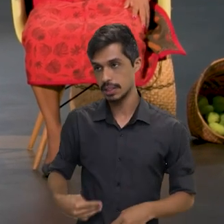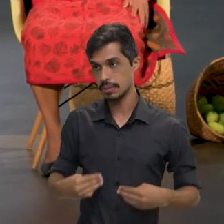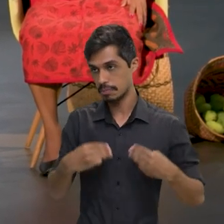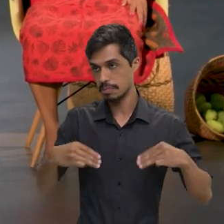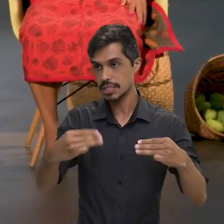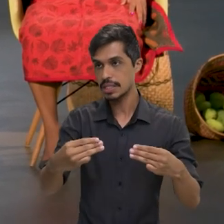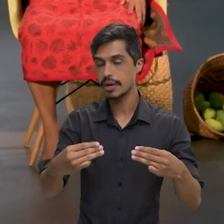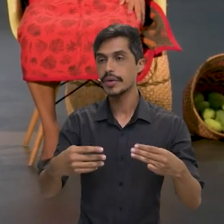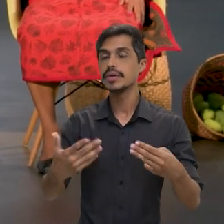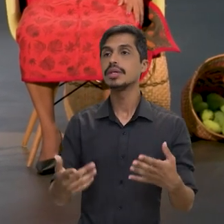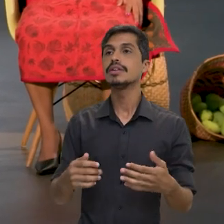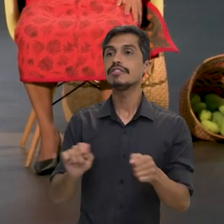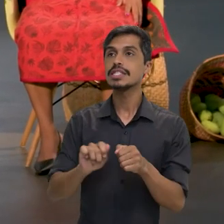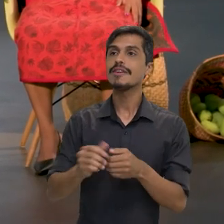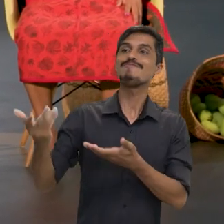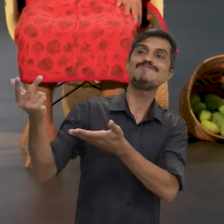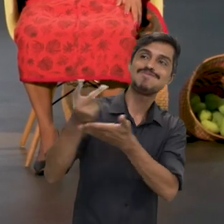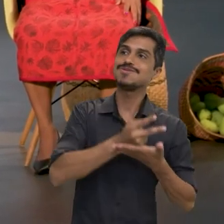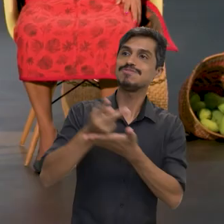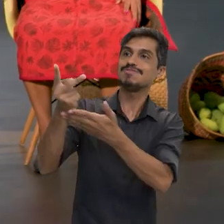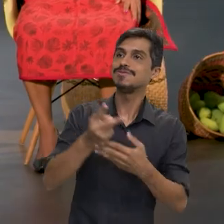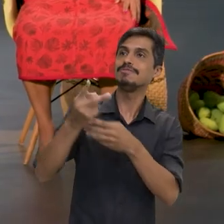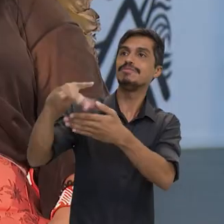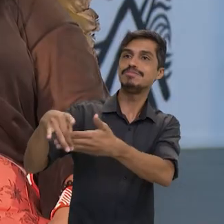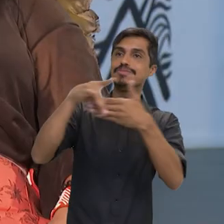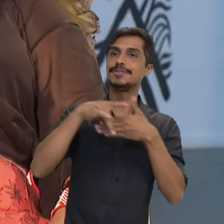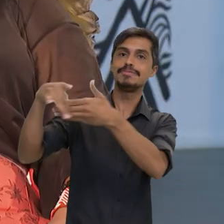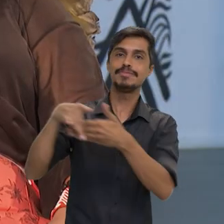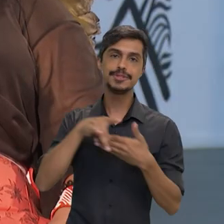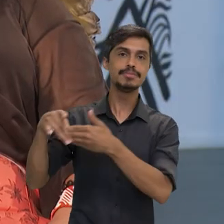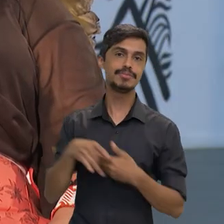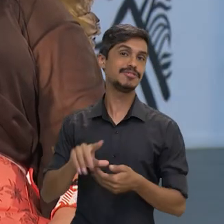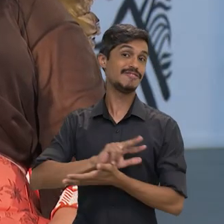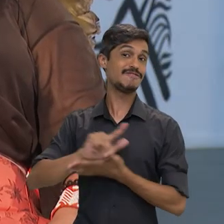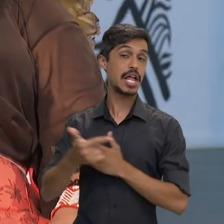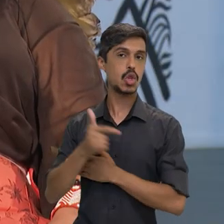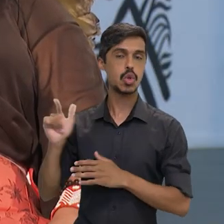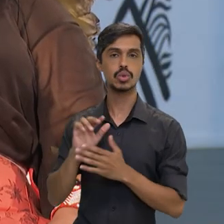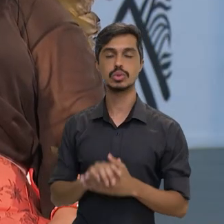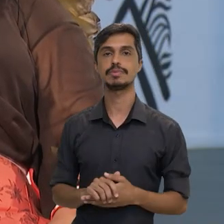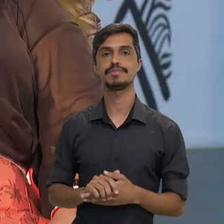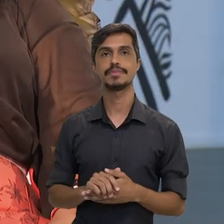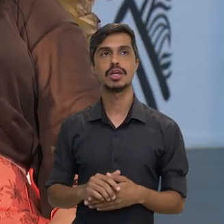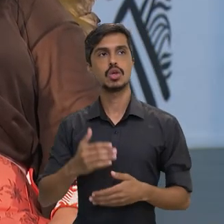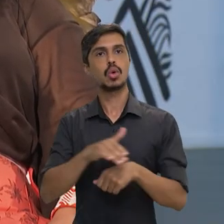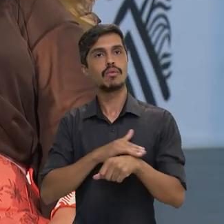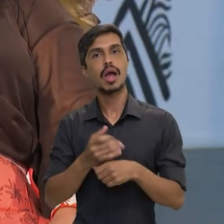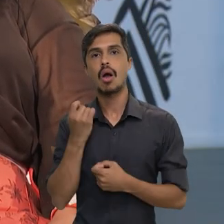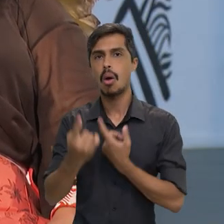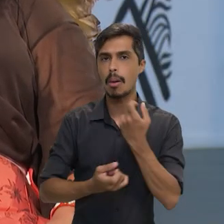para fazer a repatriação de muitos outros. Nós já conversamos com